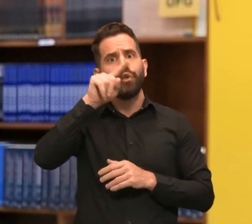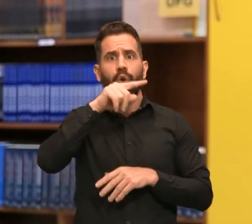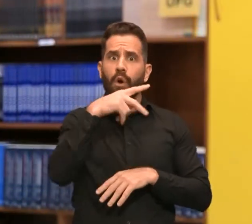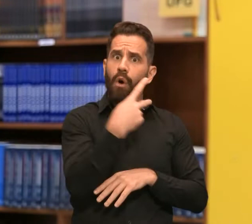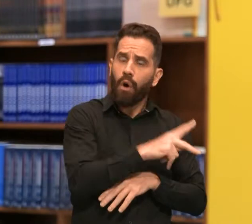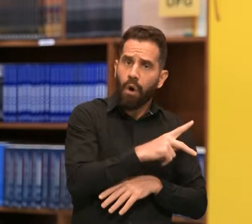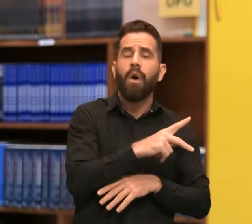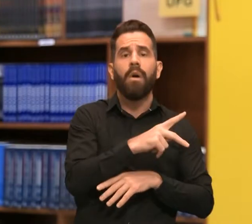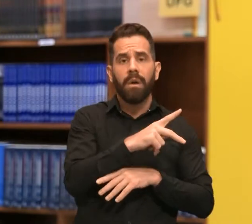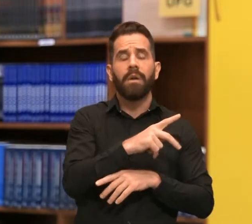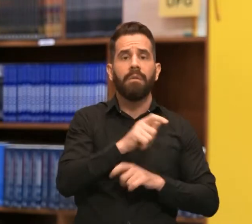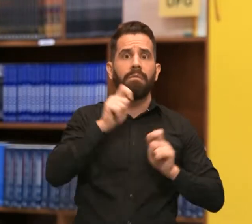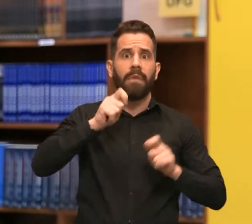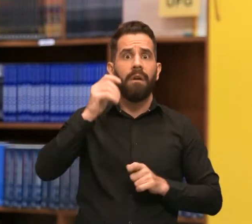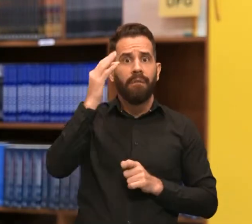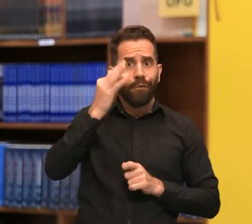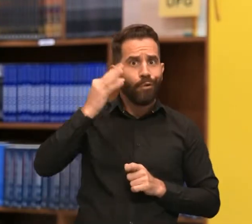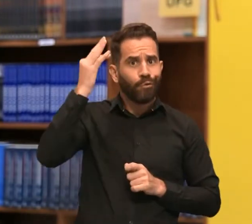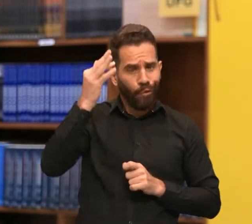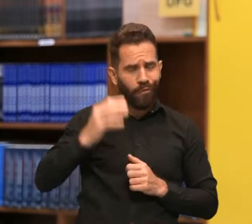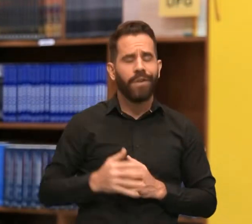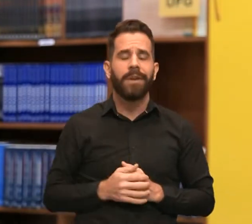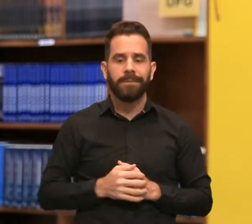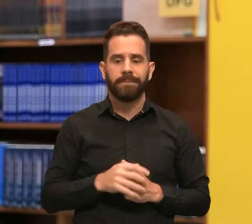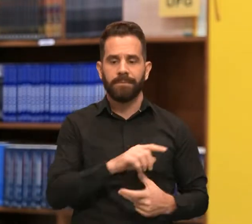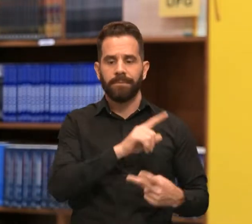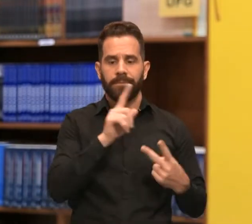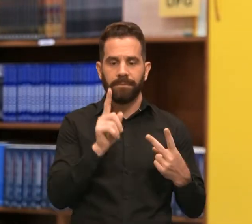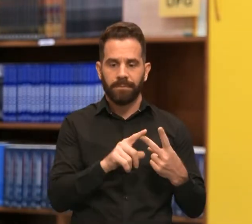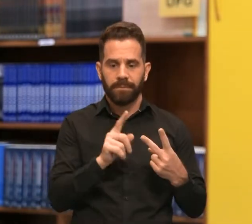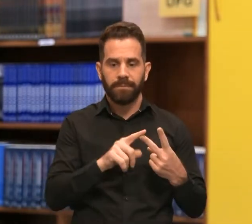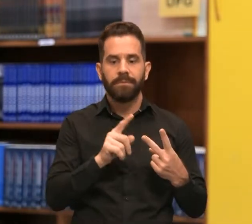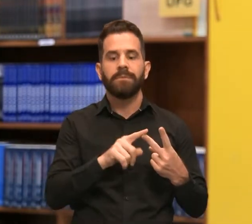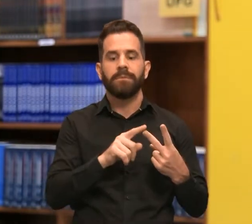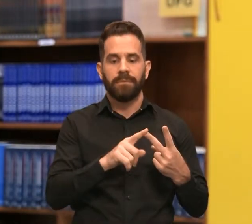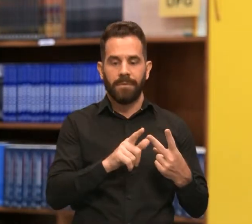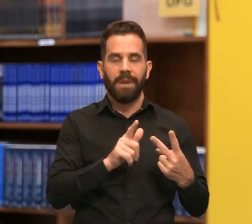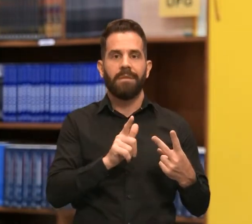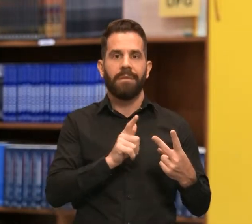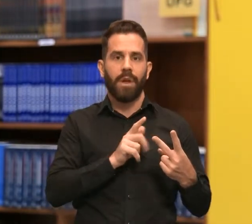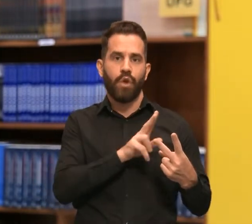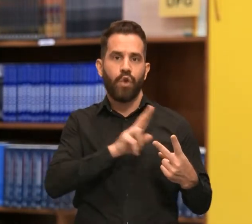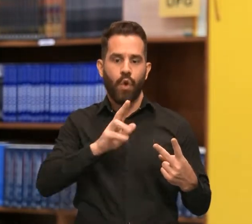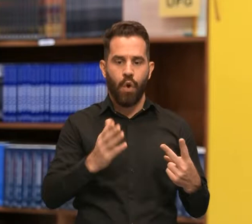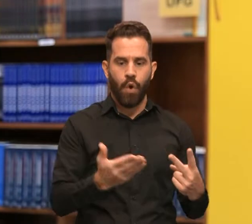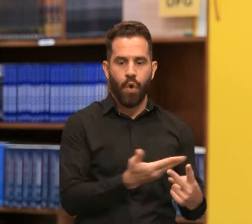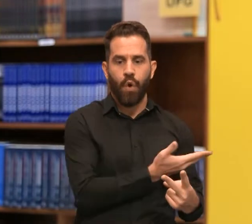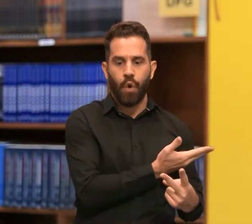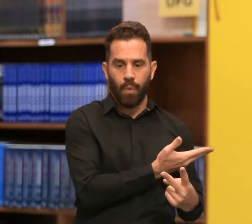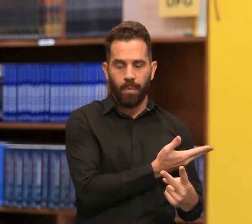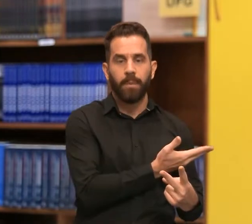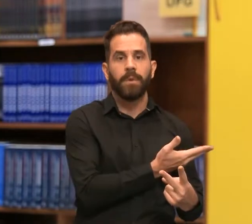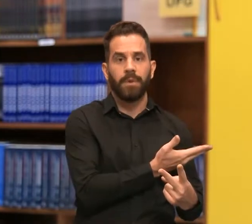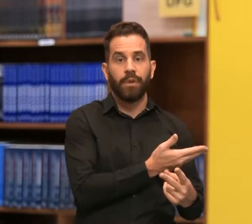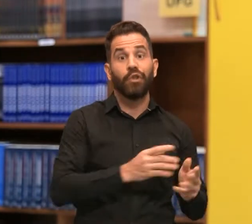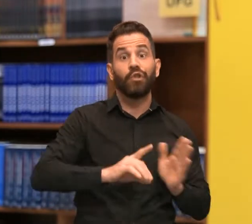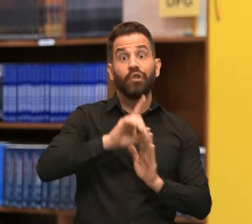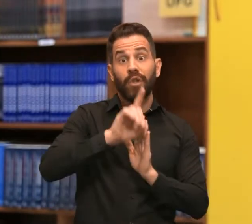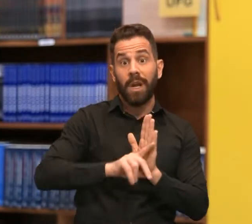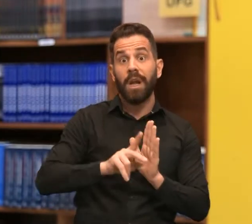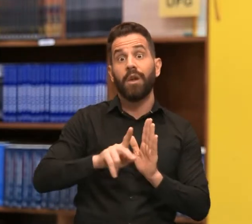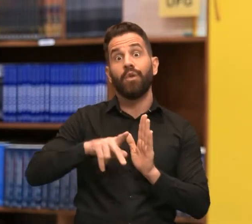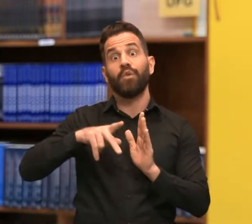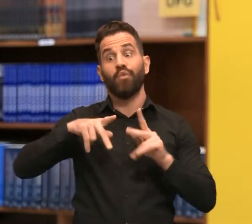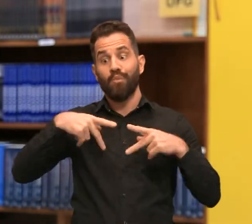Já a segunda publicação do Inimaginável Cinema, Direitos Humanos, Cosmopoéticas, de Marcelo